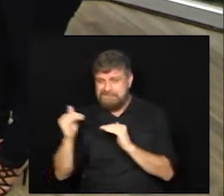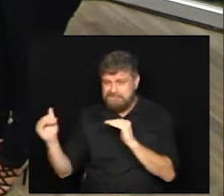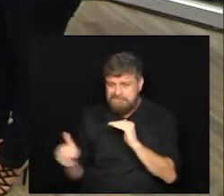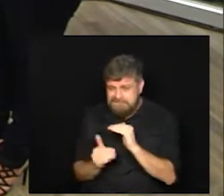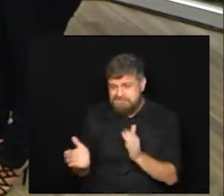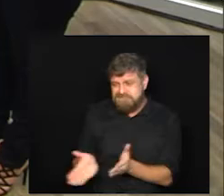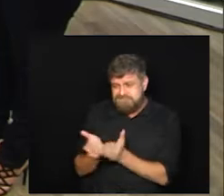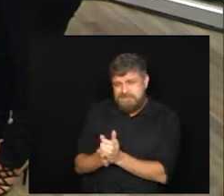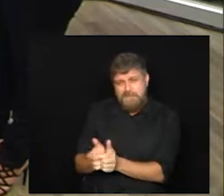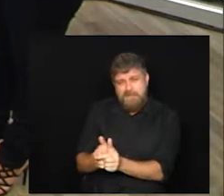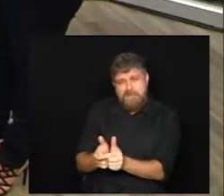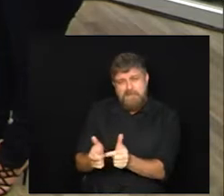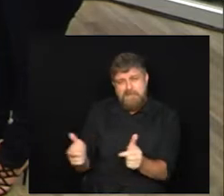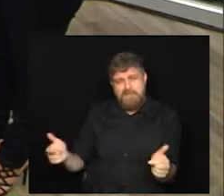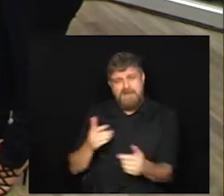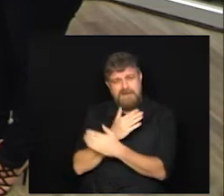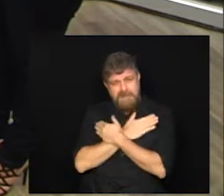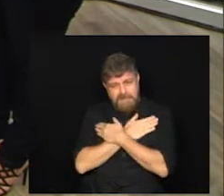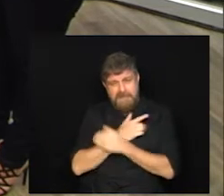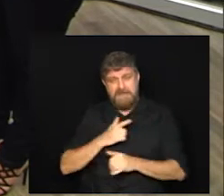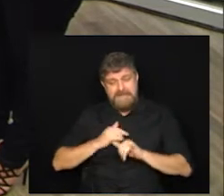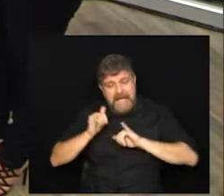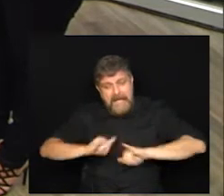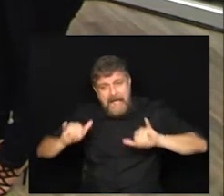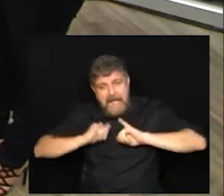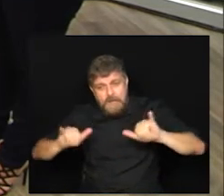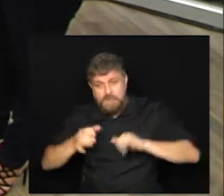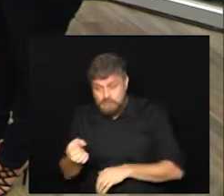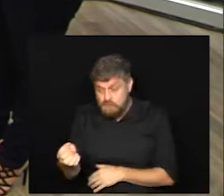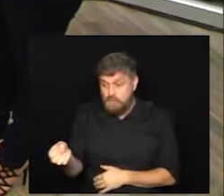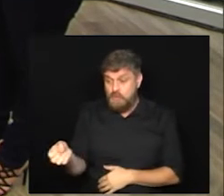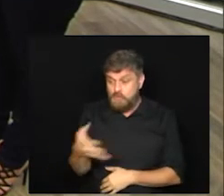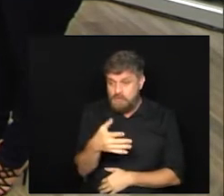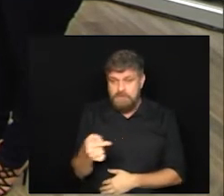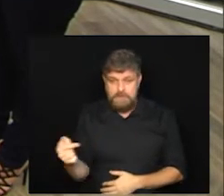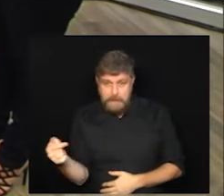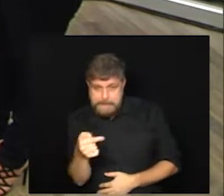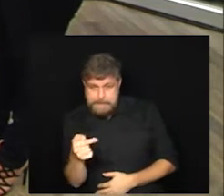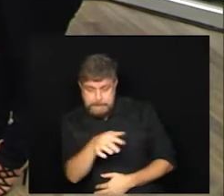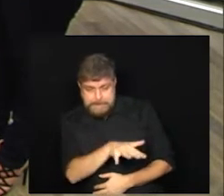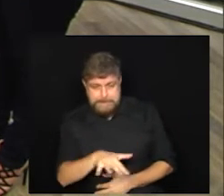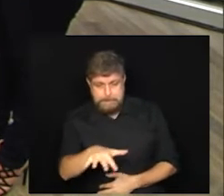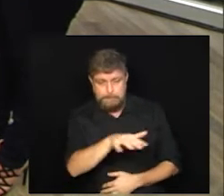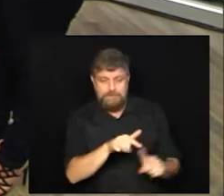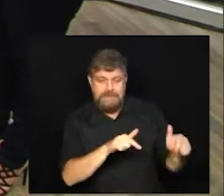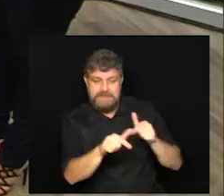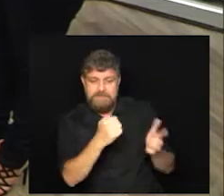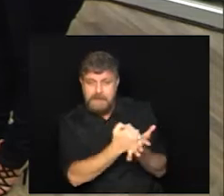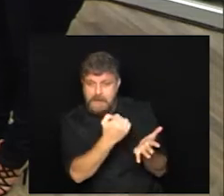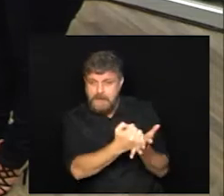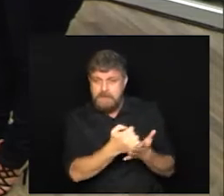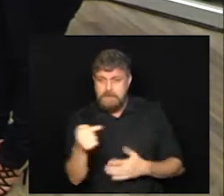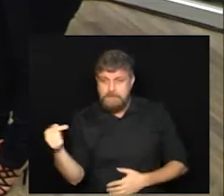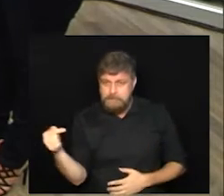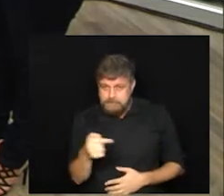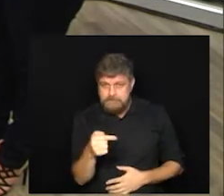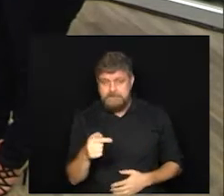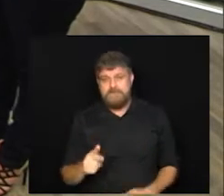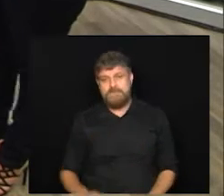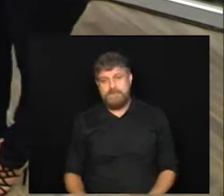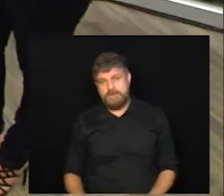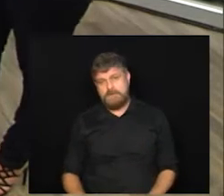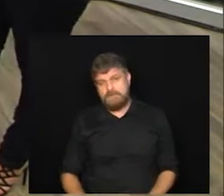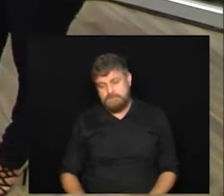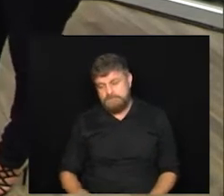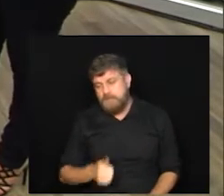social, hoje a gente tem novos anúncios, inclusive, nesse setor aqui em Campinas, e o emprego é